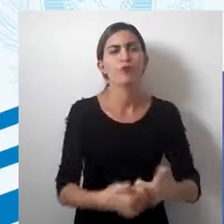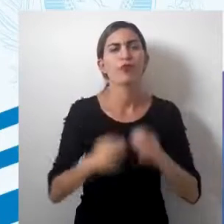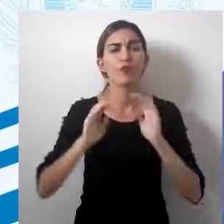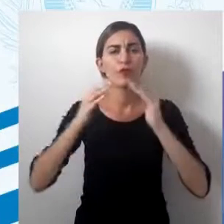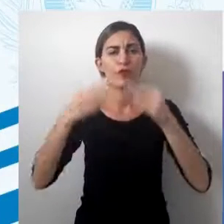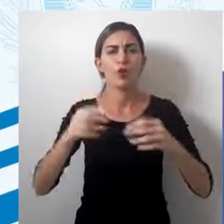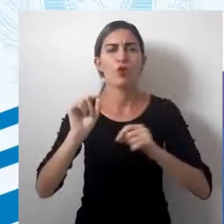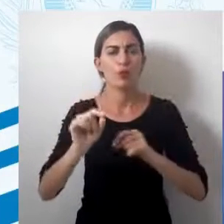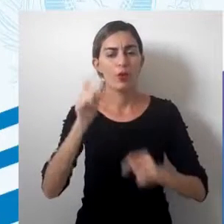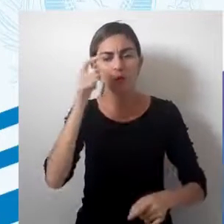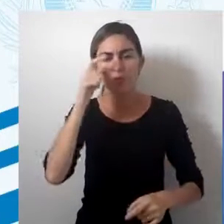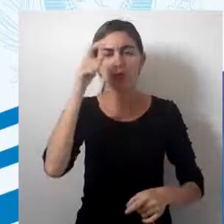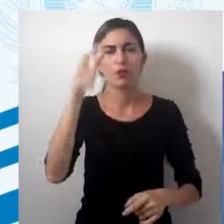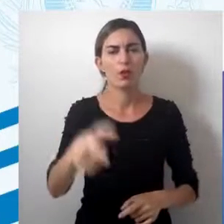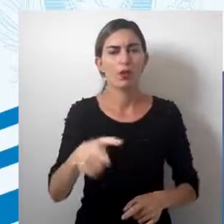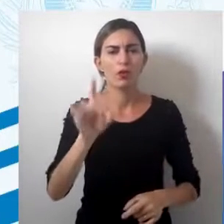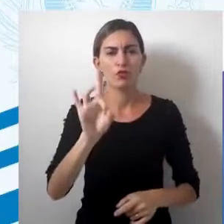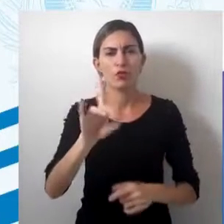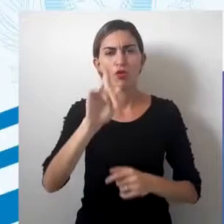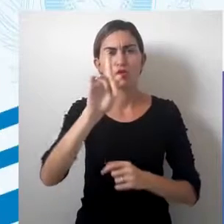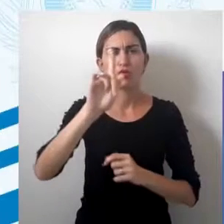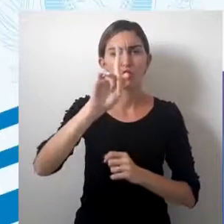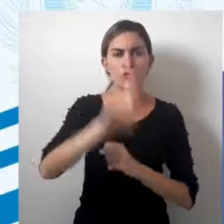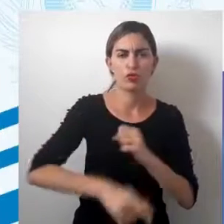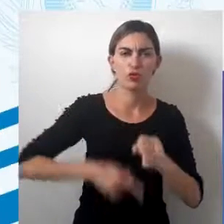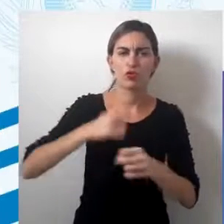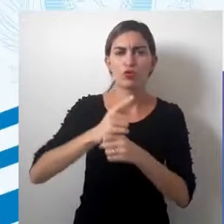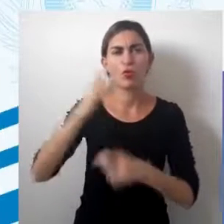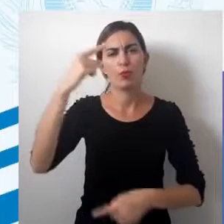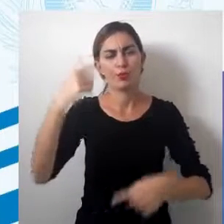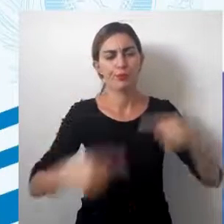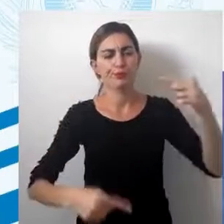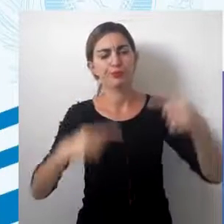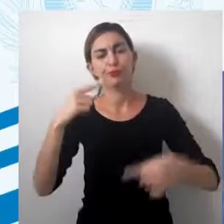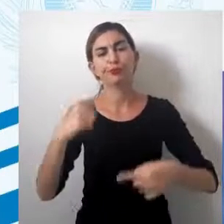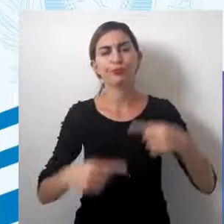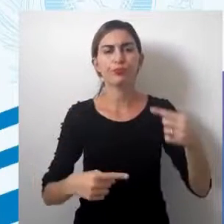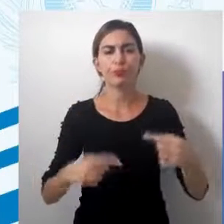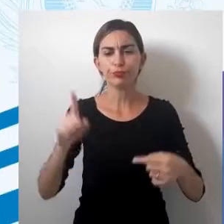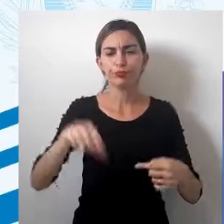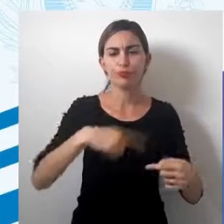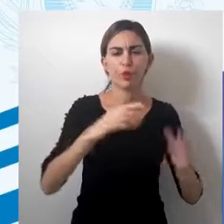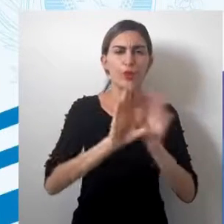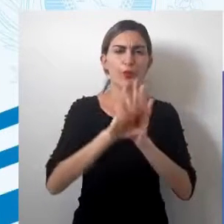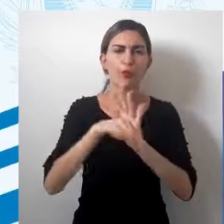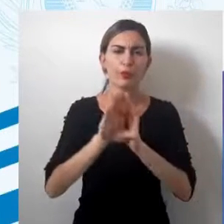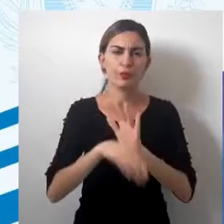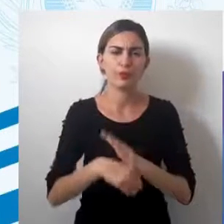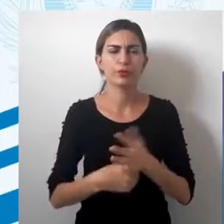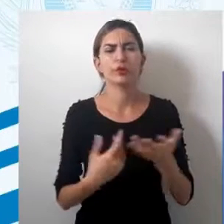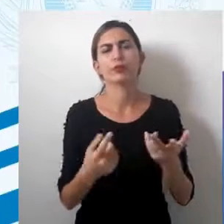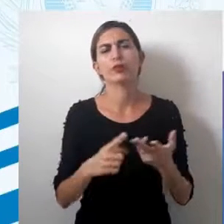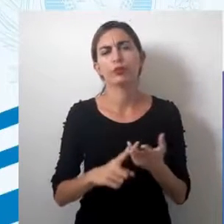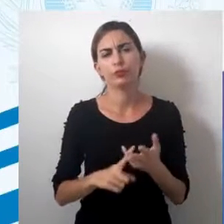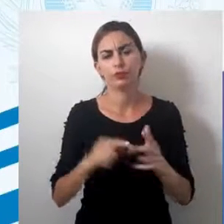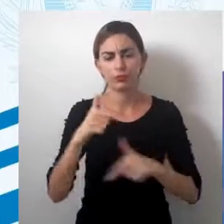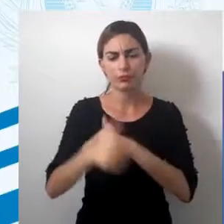para um interesse geopolítico. Então, se anula, por exemplo, o conceito de esfericidade,